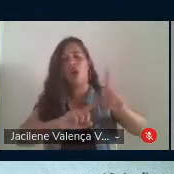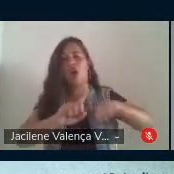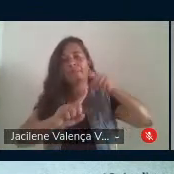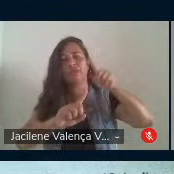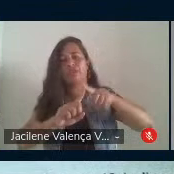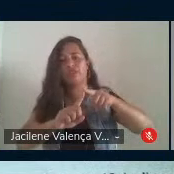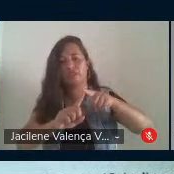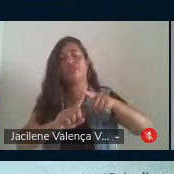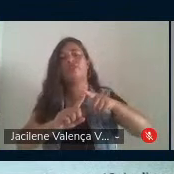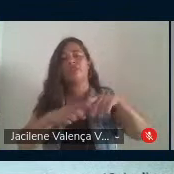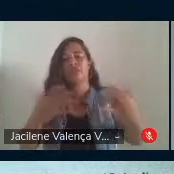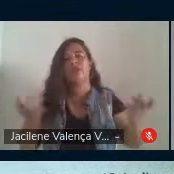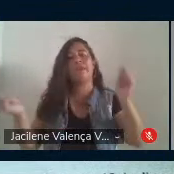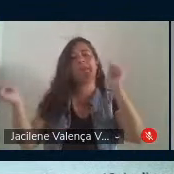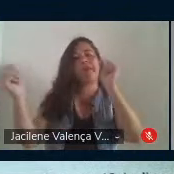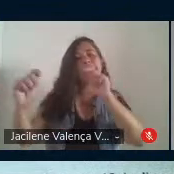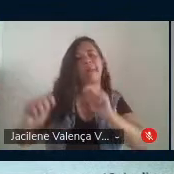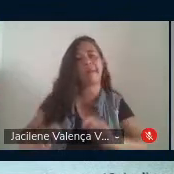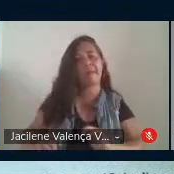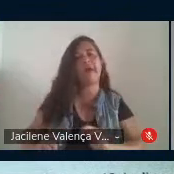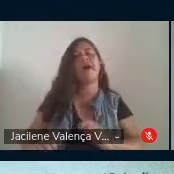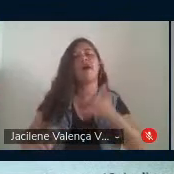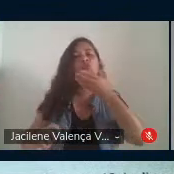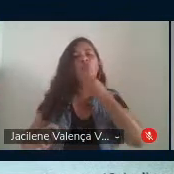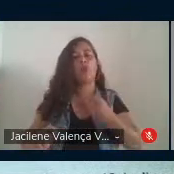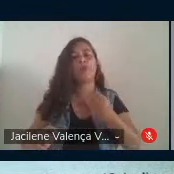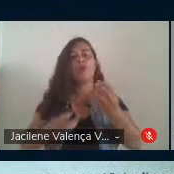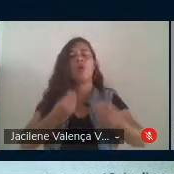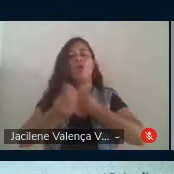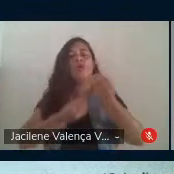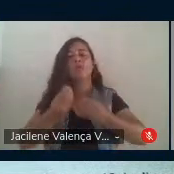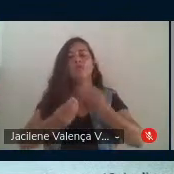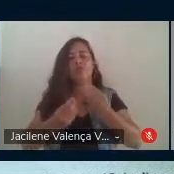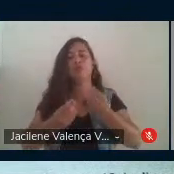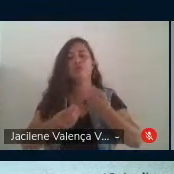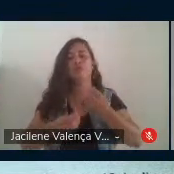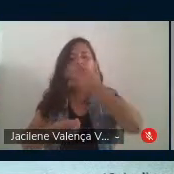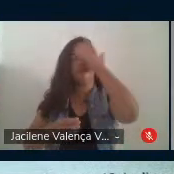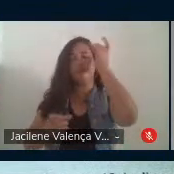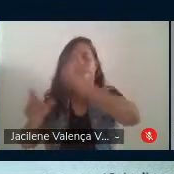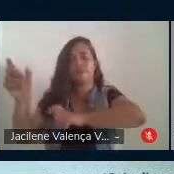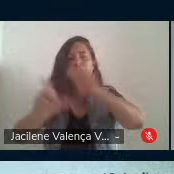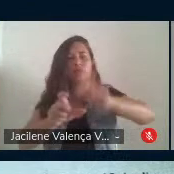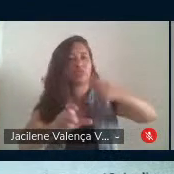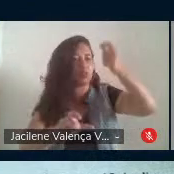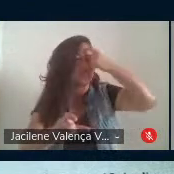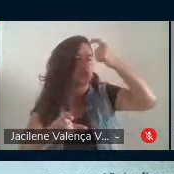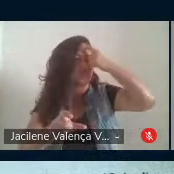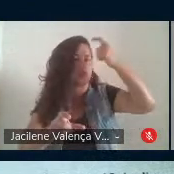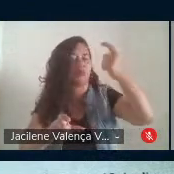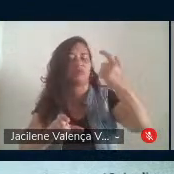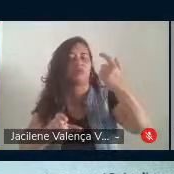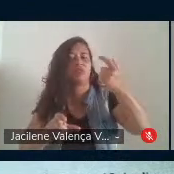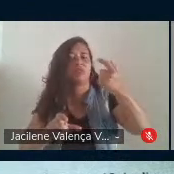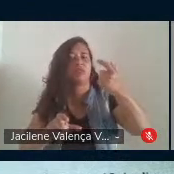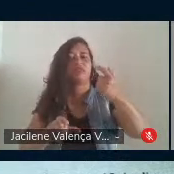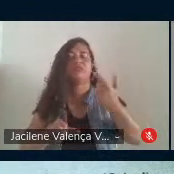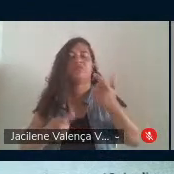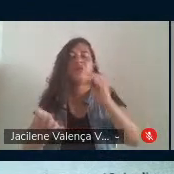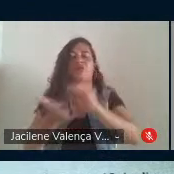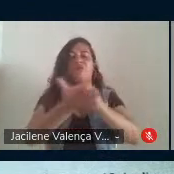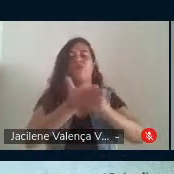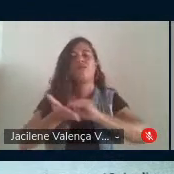são possibilidades dos homens como seres inconclusos e conscientes de sua inconclusão. Mas,